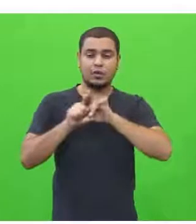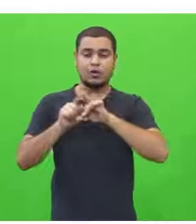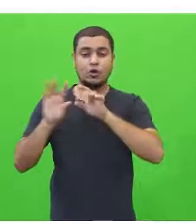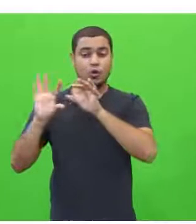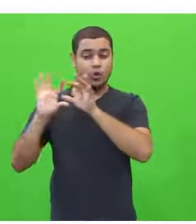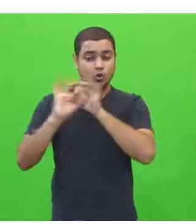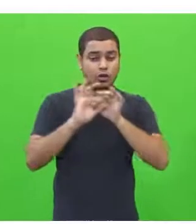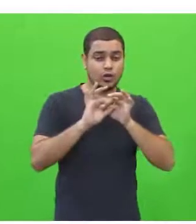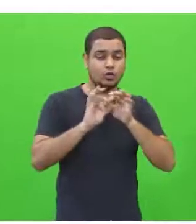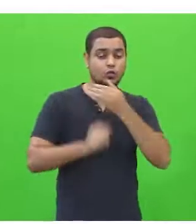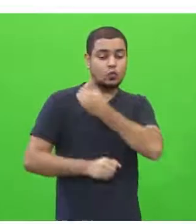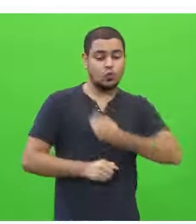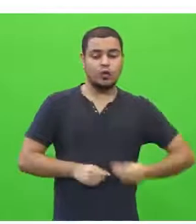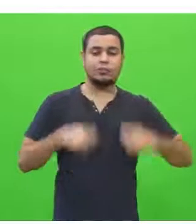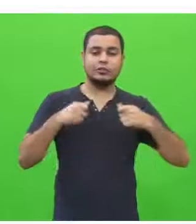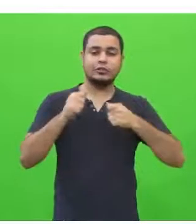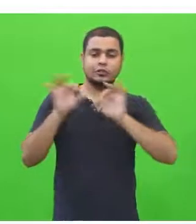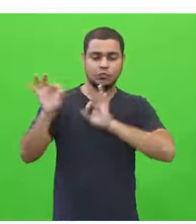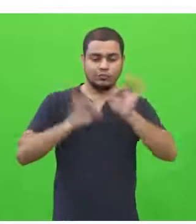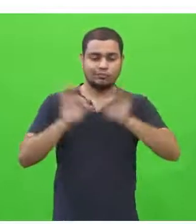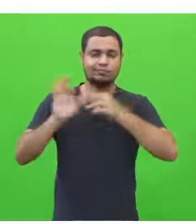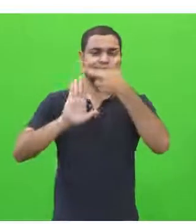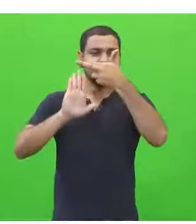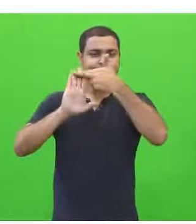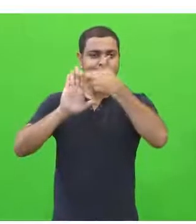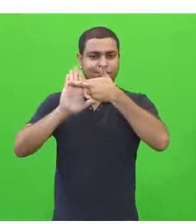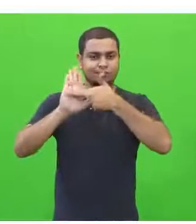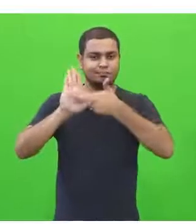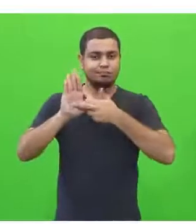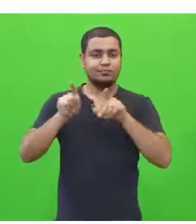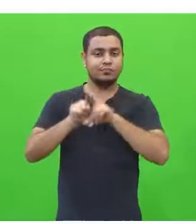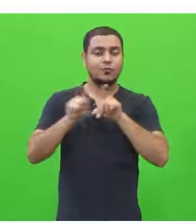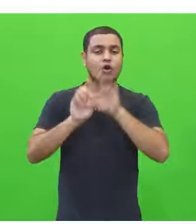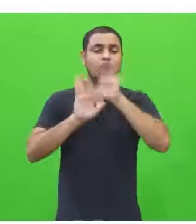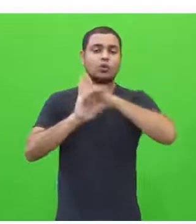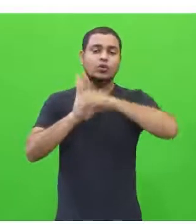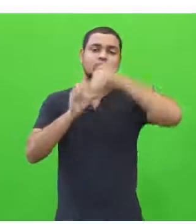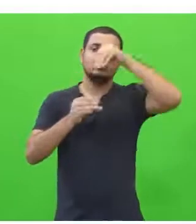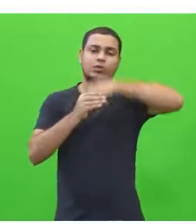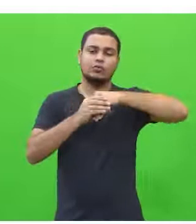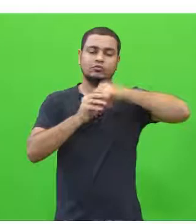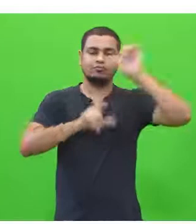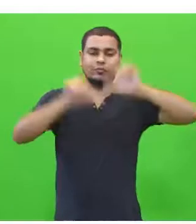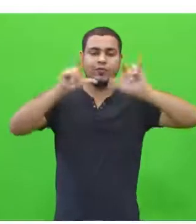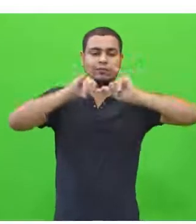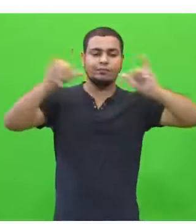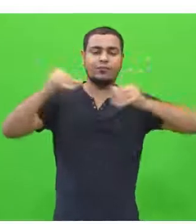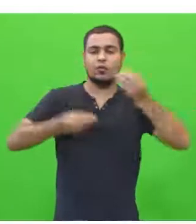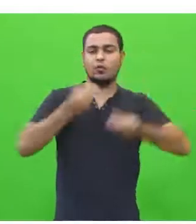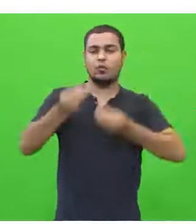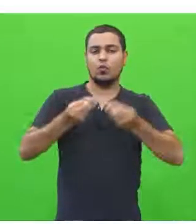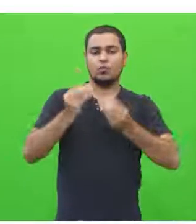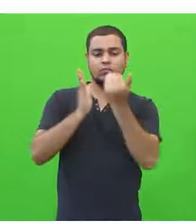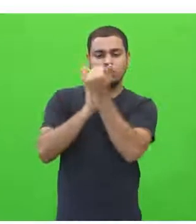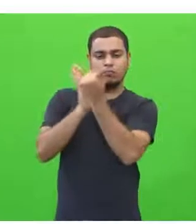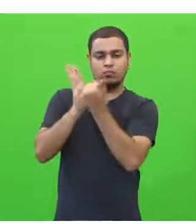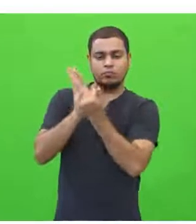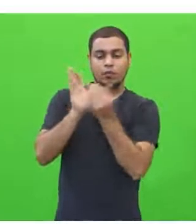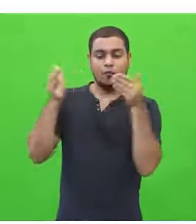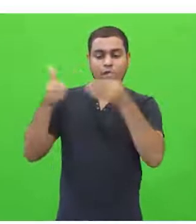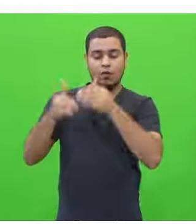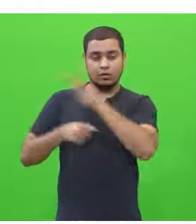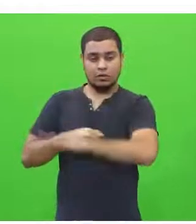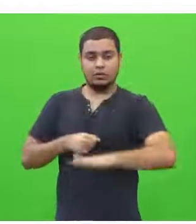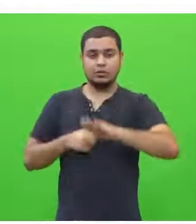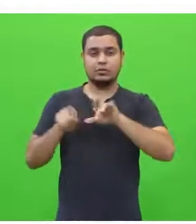deve regulamentar a veiculação e o conteúdo de campanhas publicitárias voltadas às crianças,